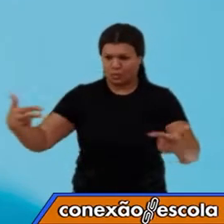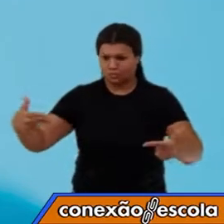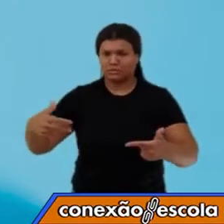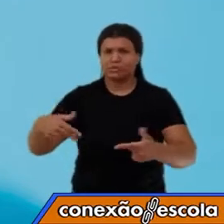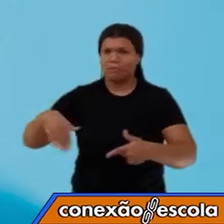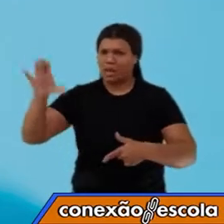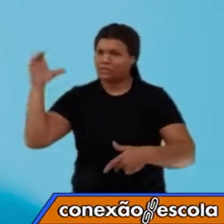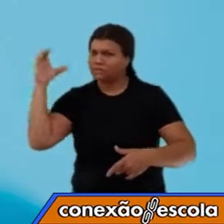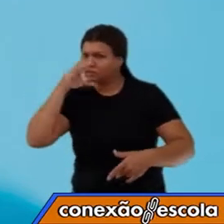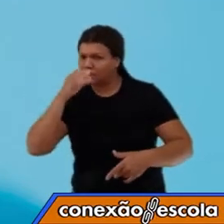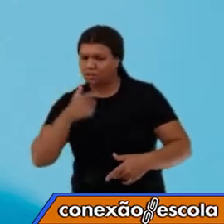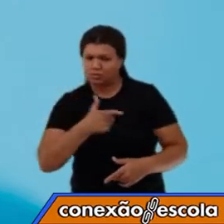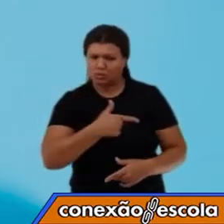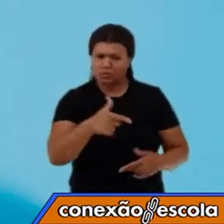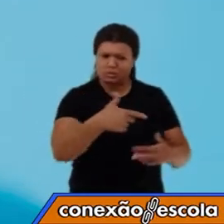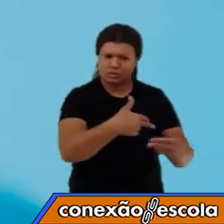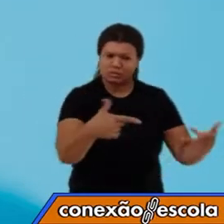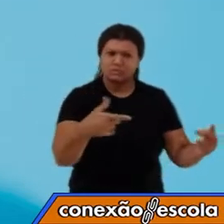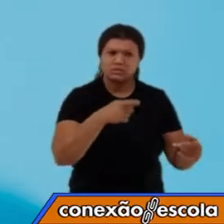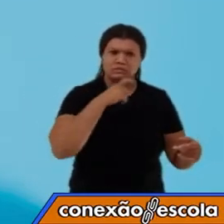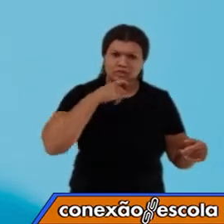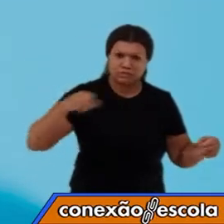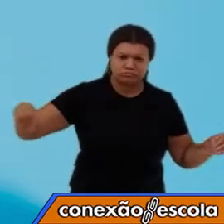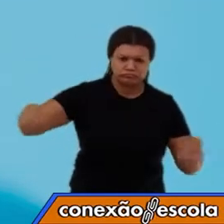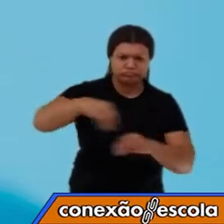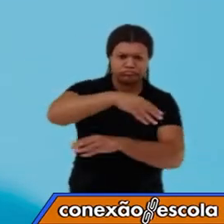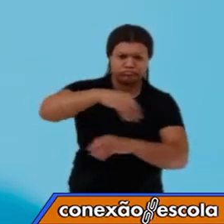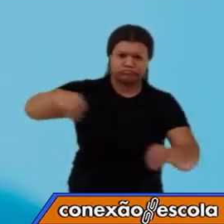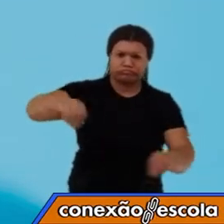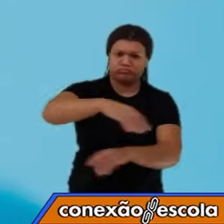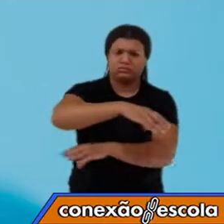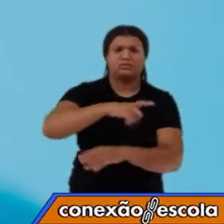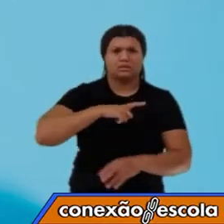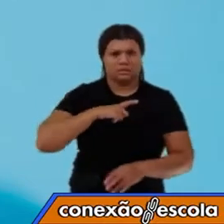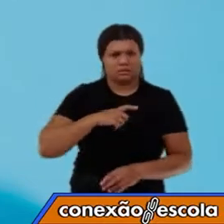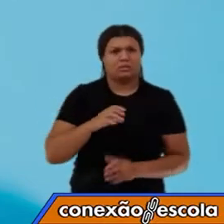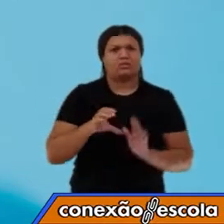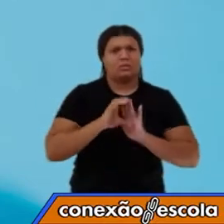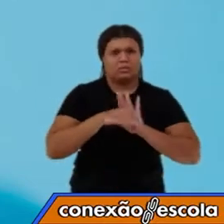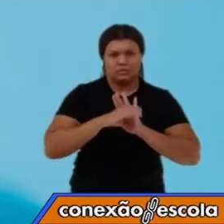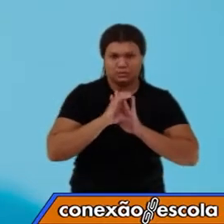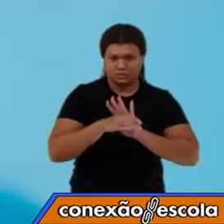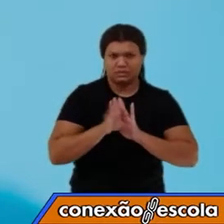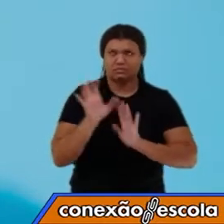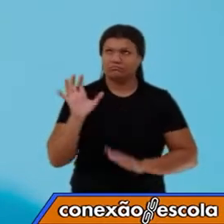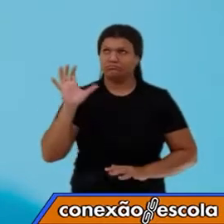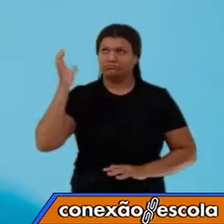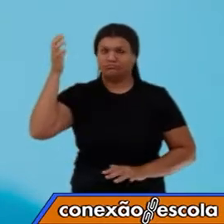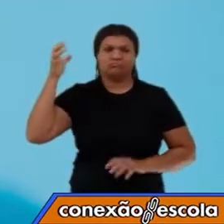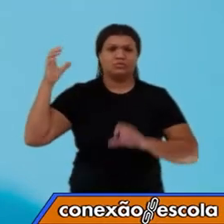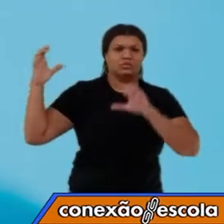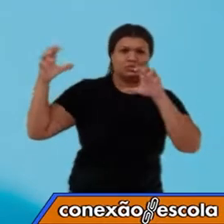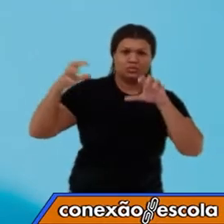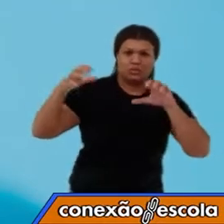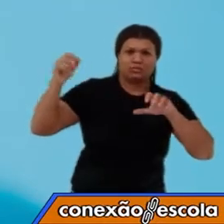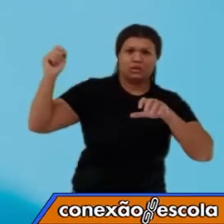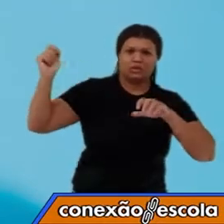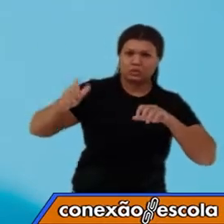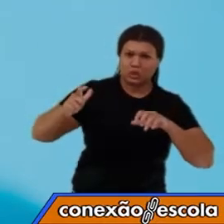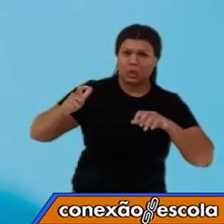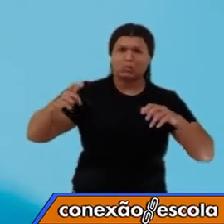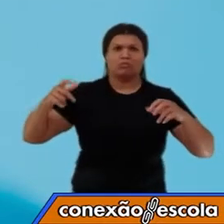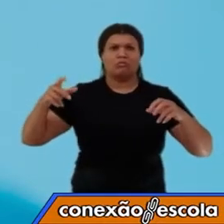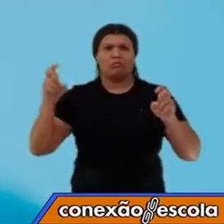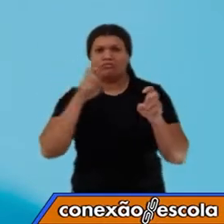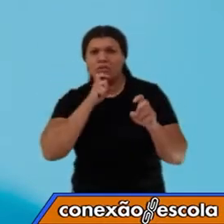para o de menor temperatura. E o conceito de temperatura, essa grandeza física que determina, então, o estado